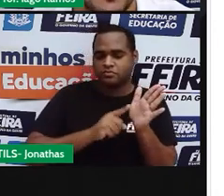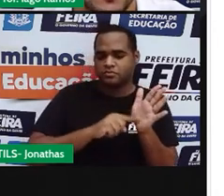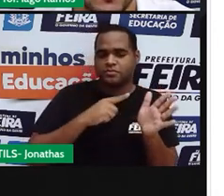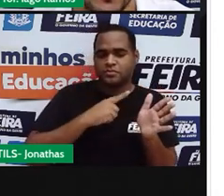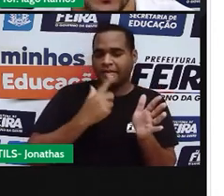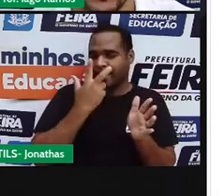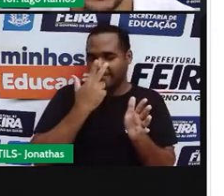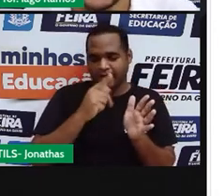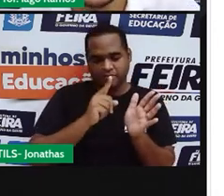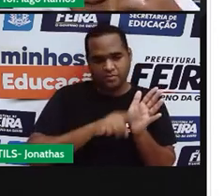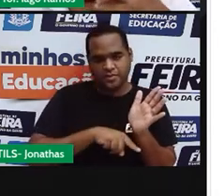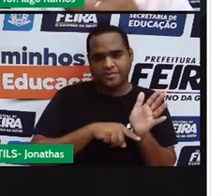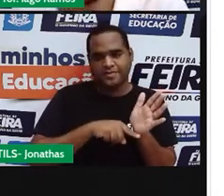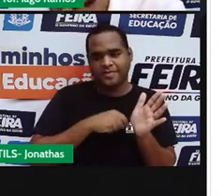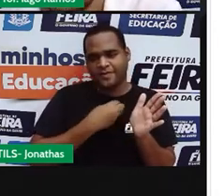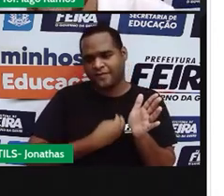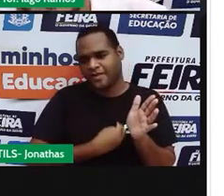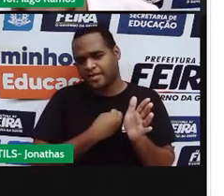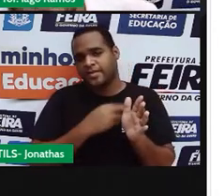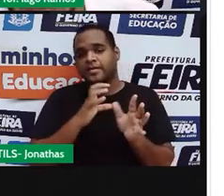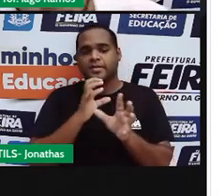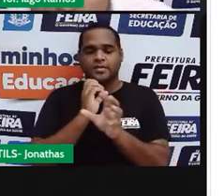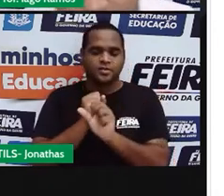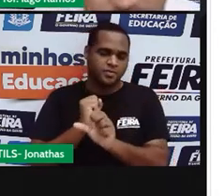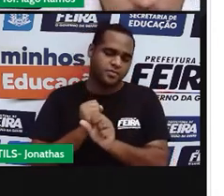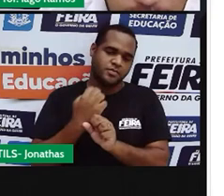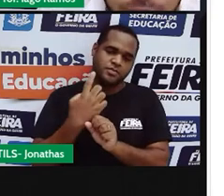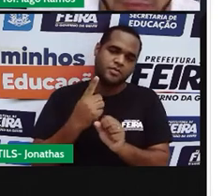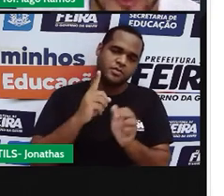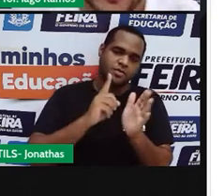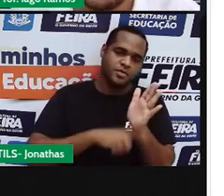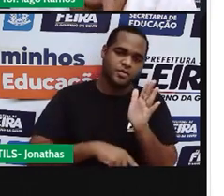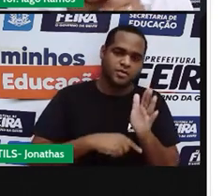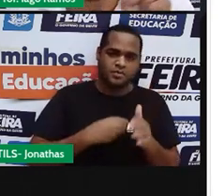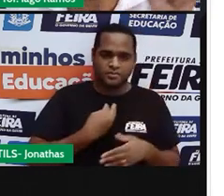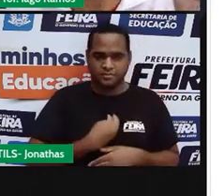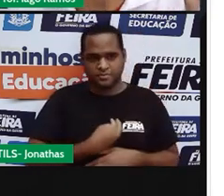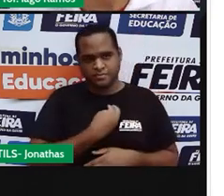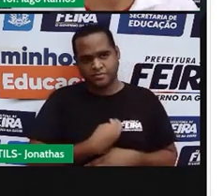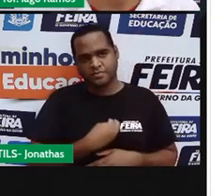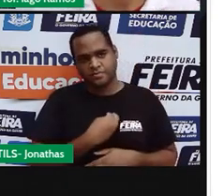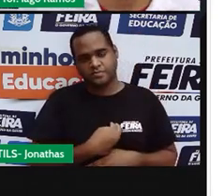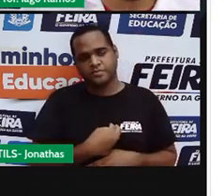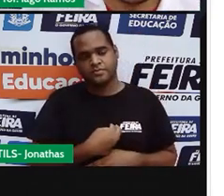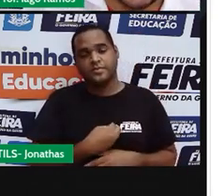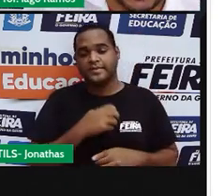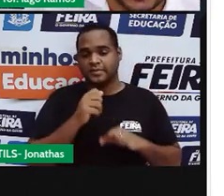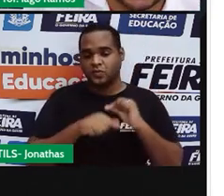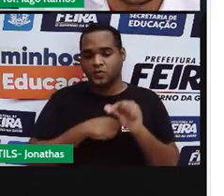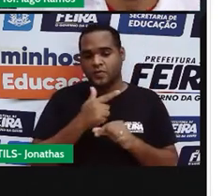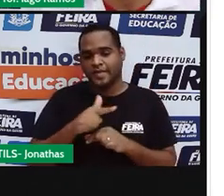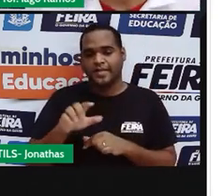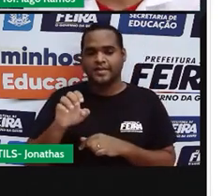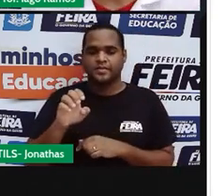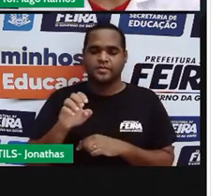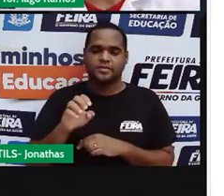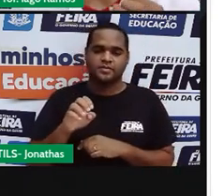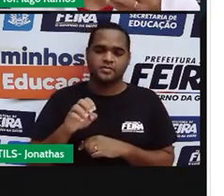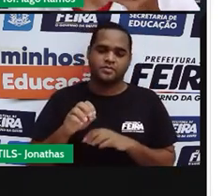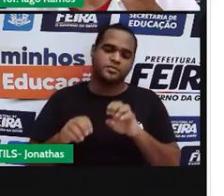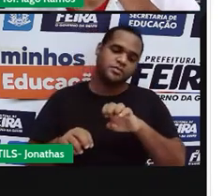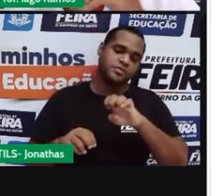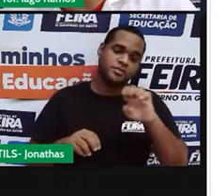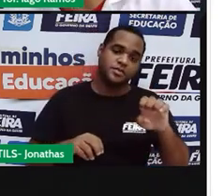negativo. Bom, se quando eu somava um negativo e a uma casinha para a esquerda, se eu vou